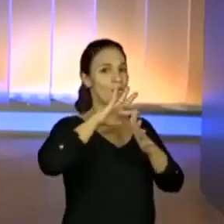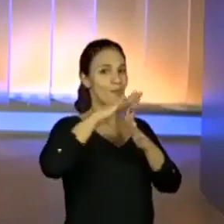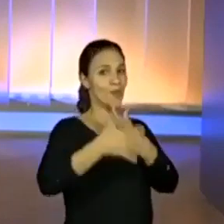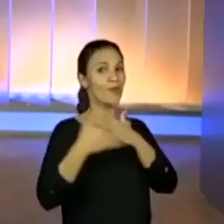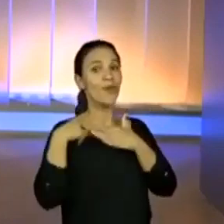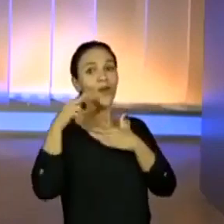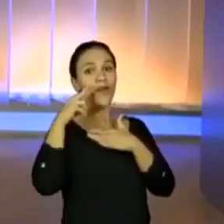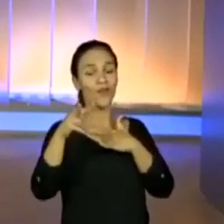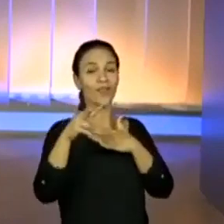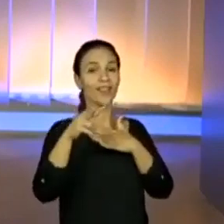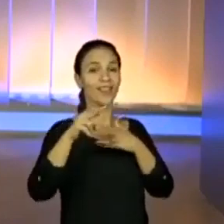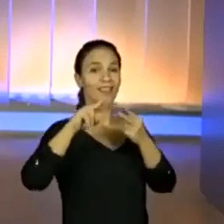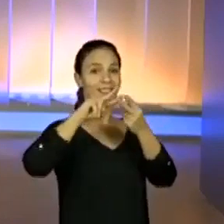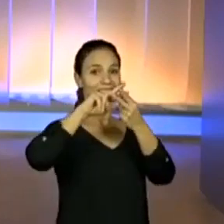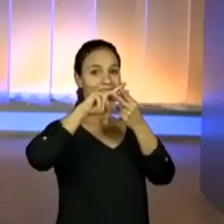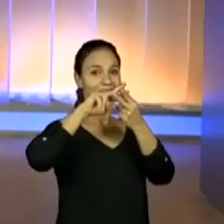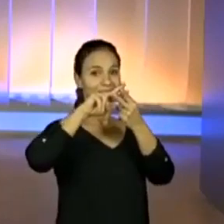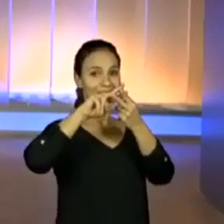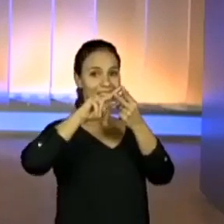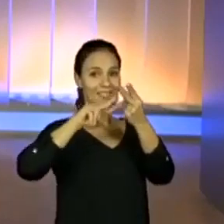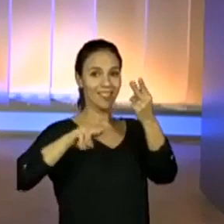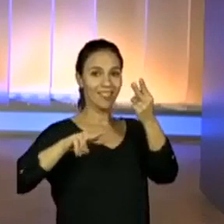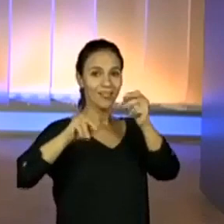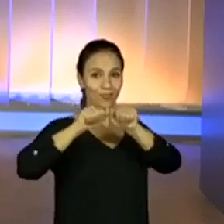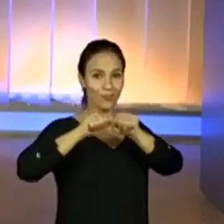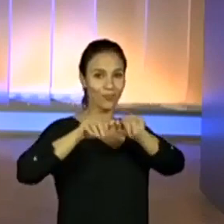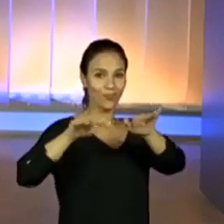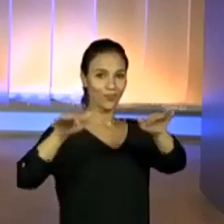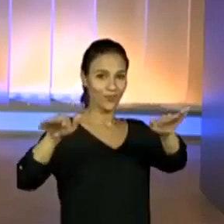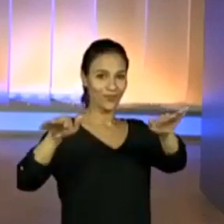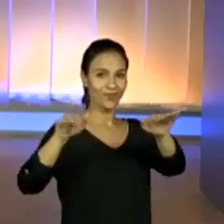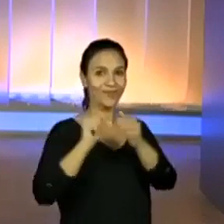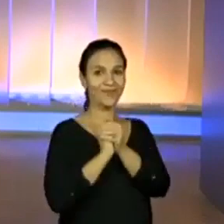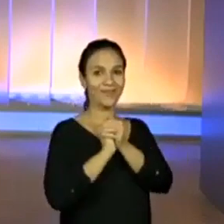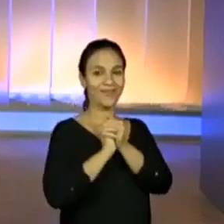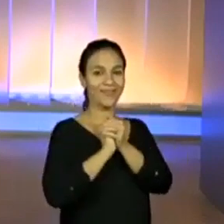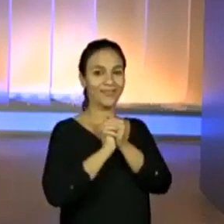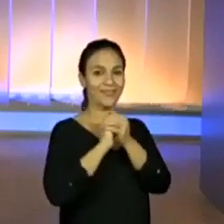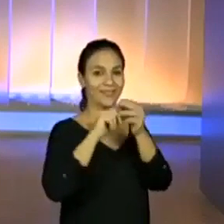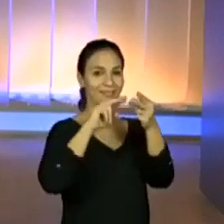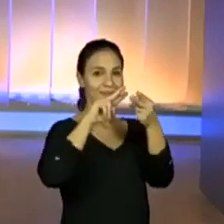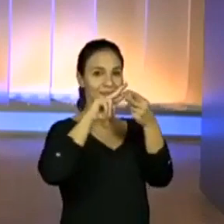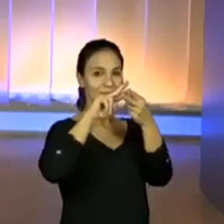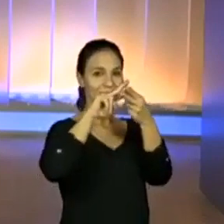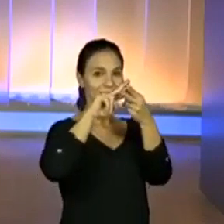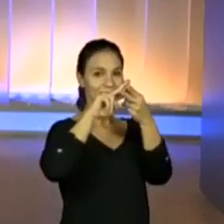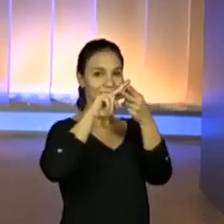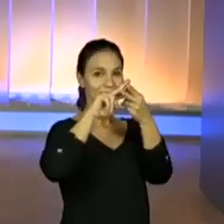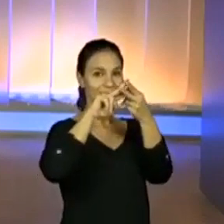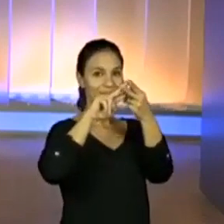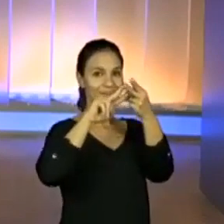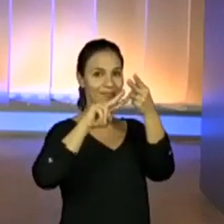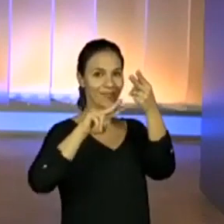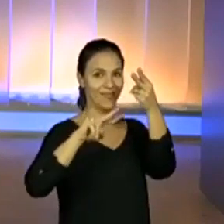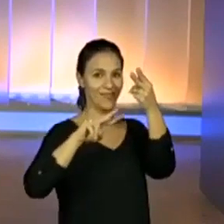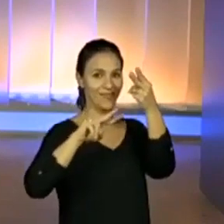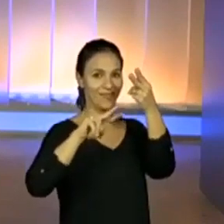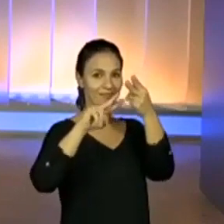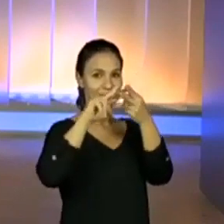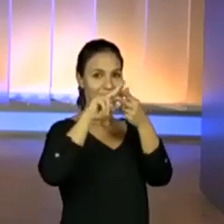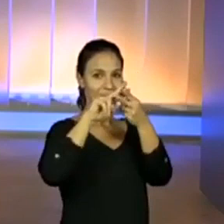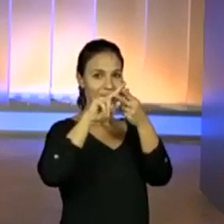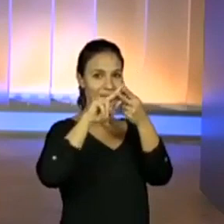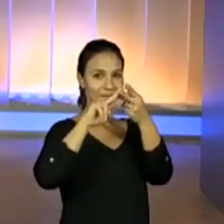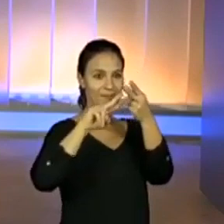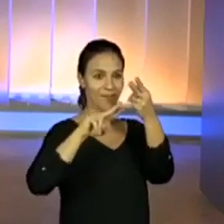já estou olhando o monitor. Hashtag multiplicação. Como que é para a galera? Bem devagarzinho, por favor, olhem agora na tela como é.